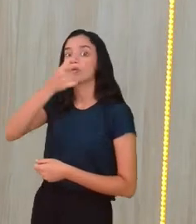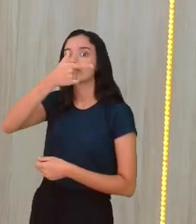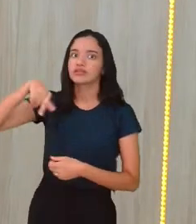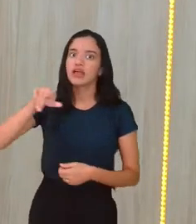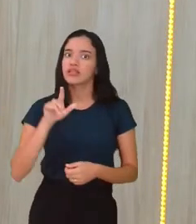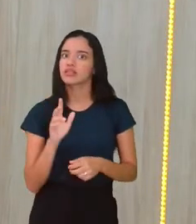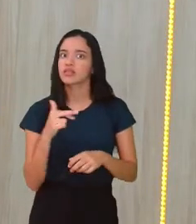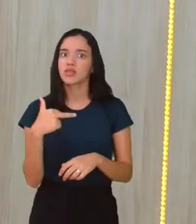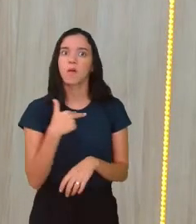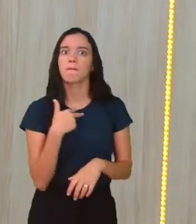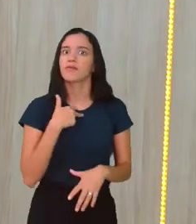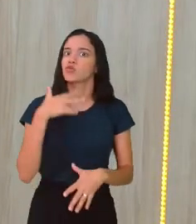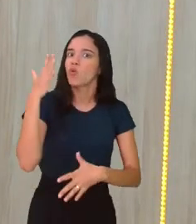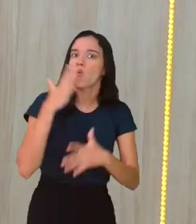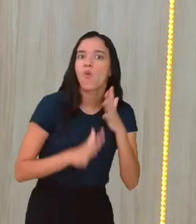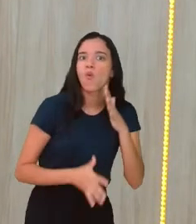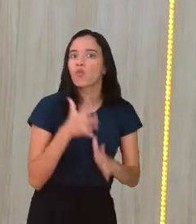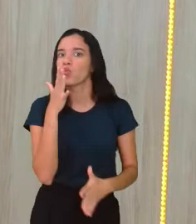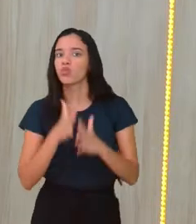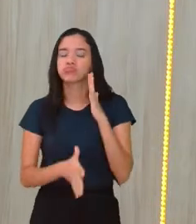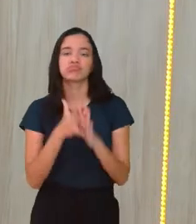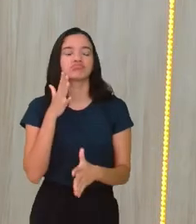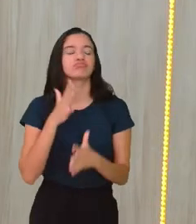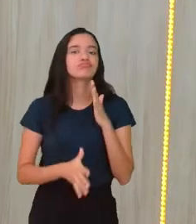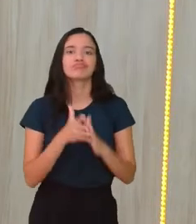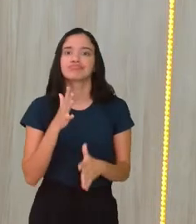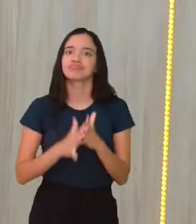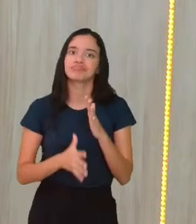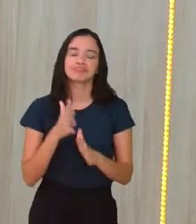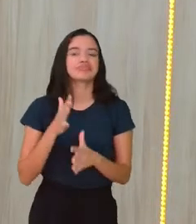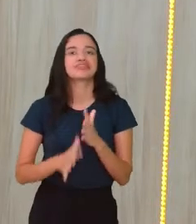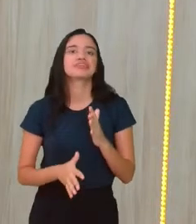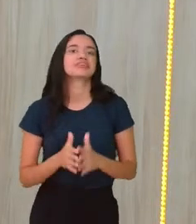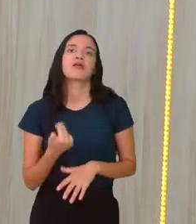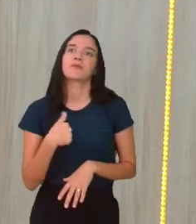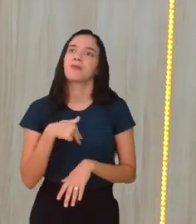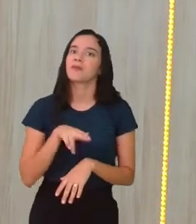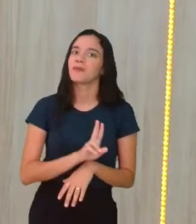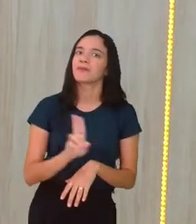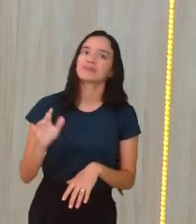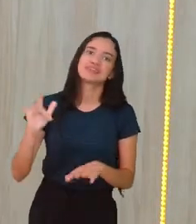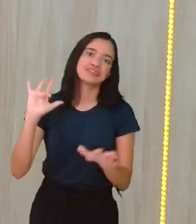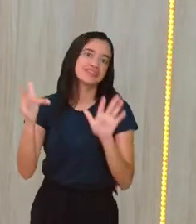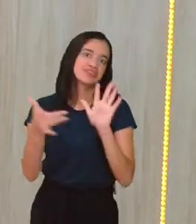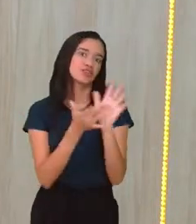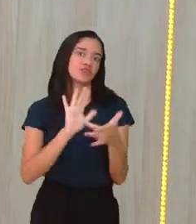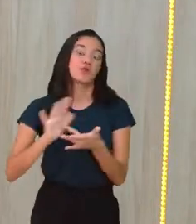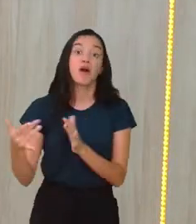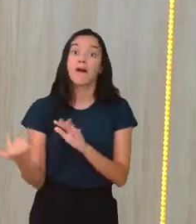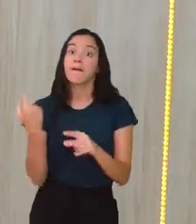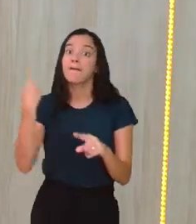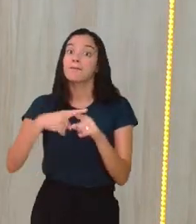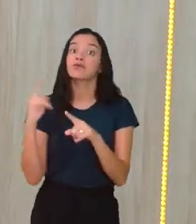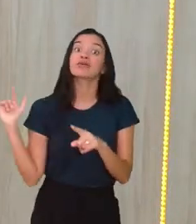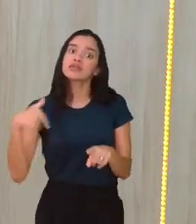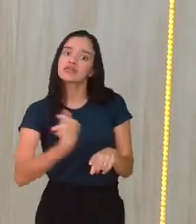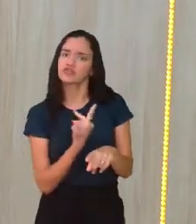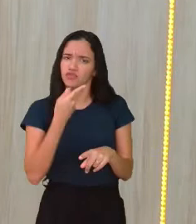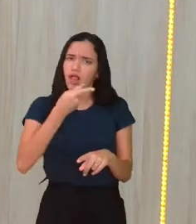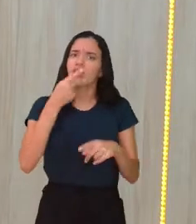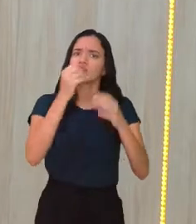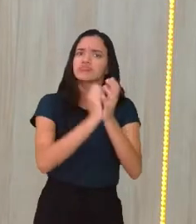jamais confundir, né? Em nome de Jesus. Porque a gente já falou de jogo aqui